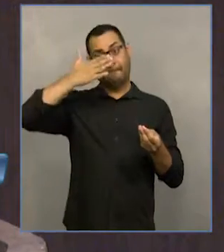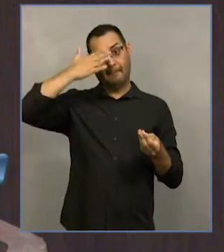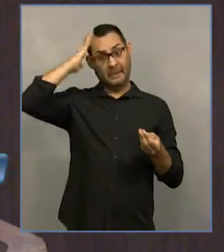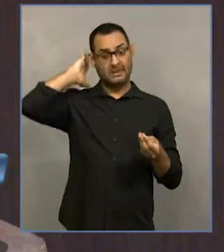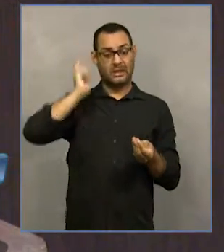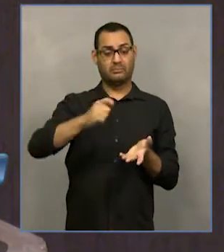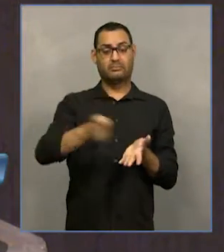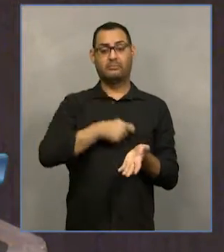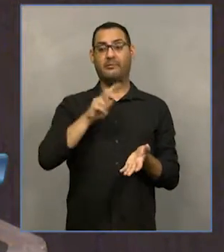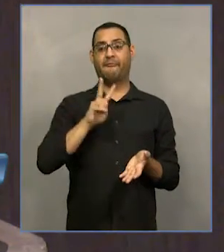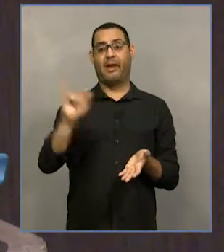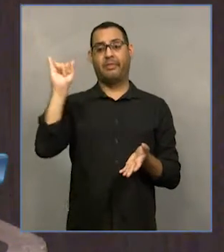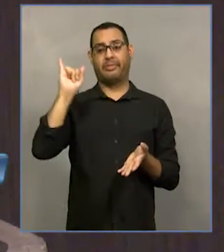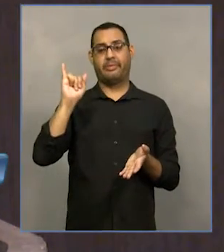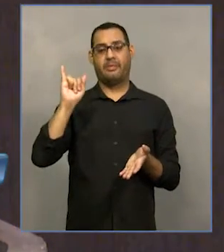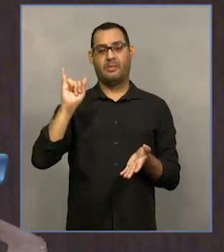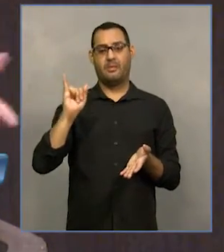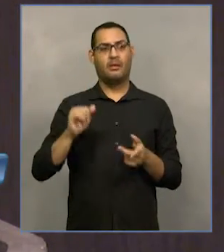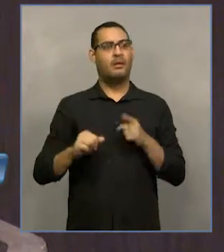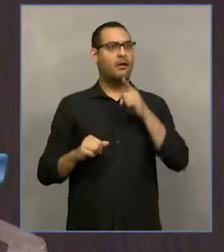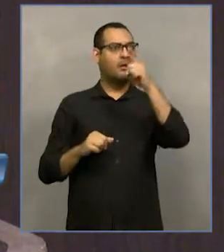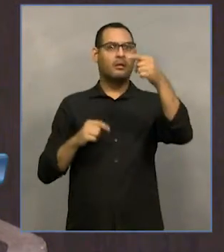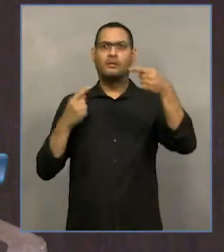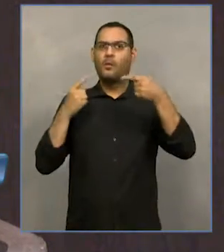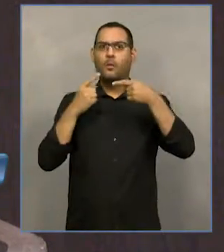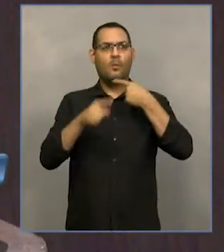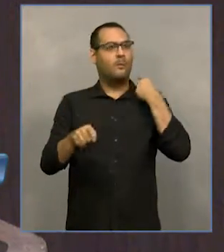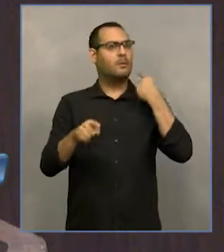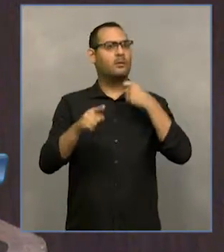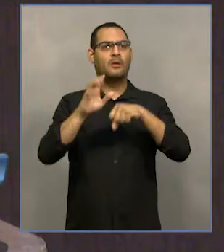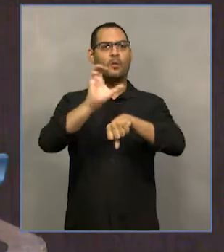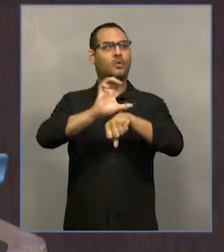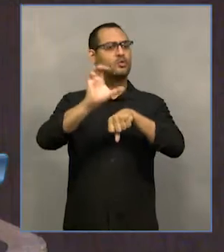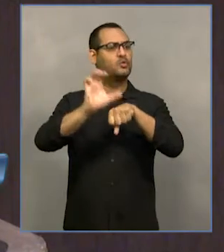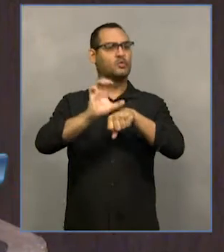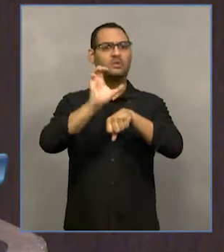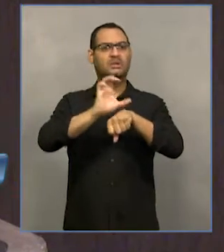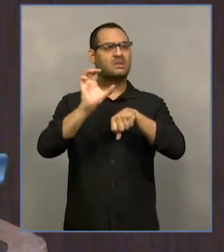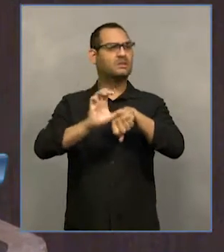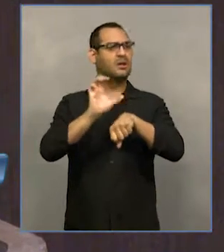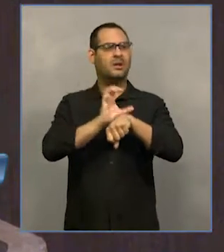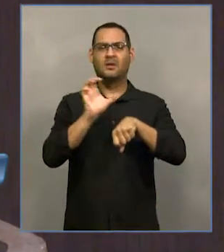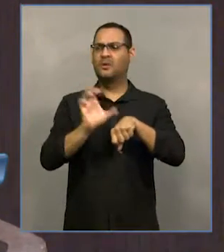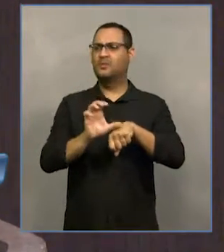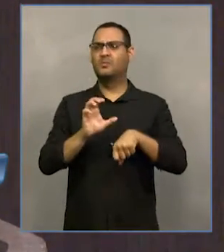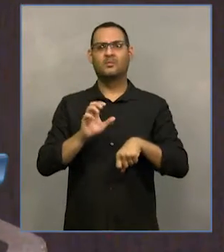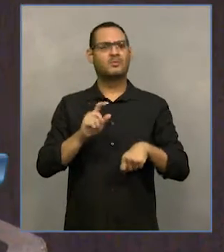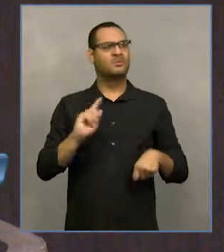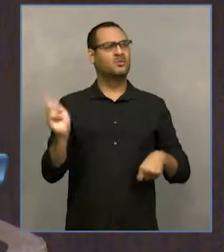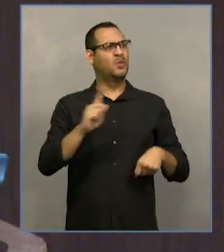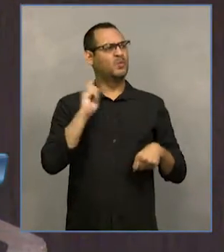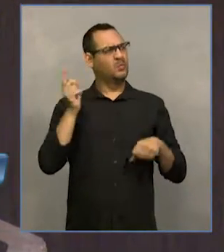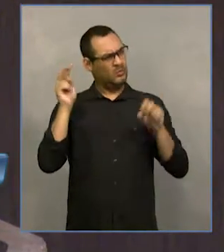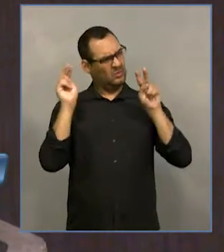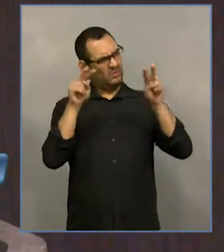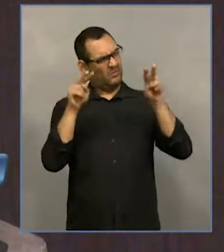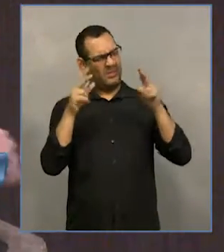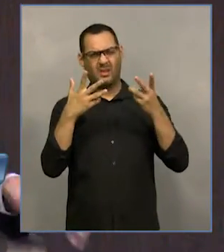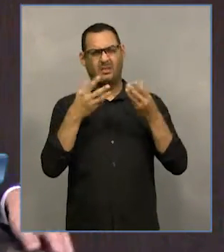inconstitucional, ela é inconvencional, há uma inconvencionalidade na medida que ela afeta